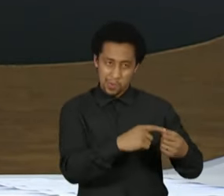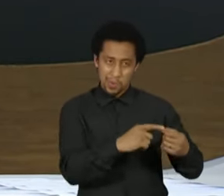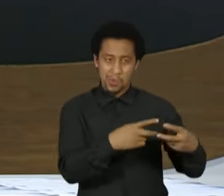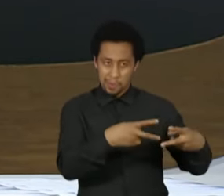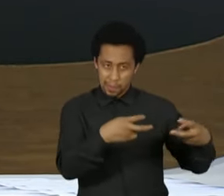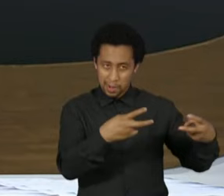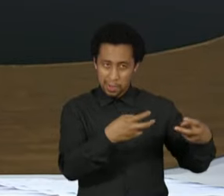Eletrobras.